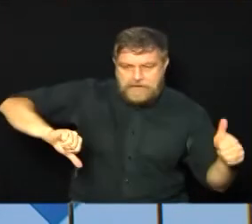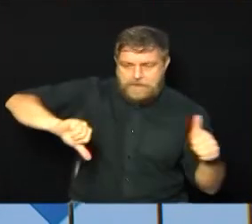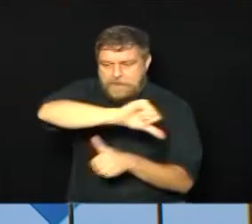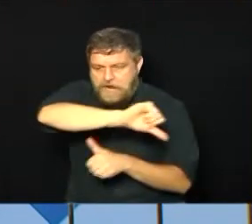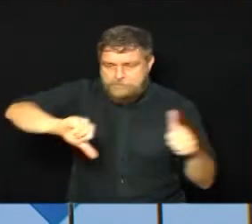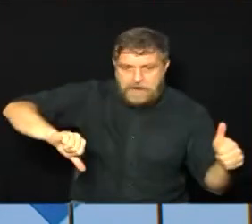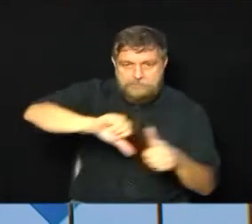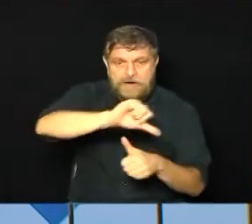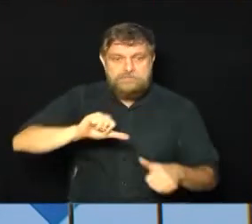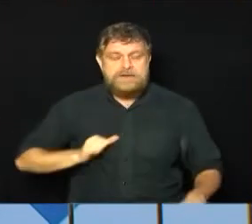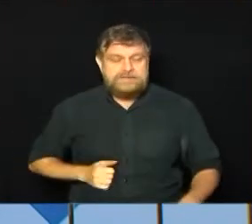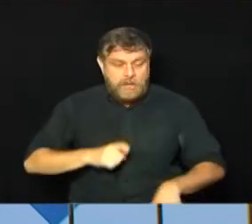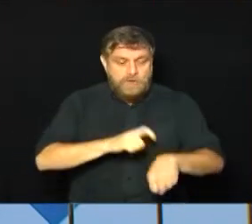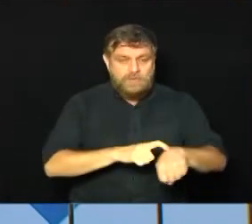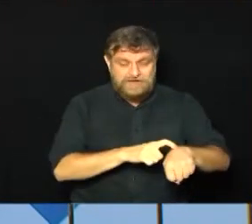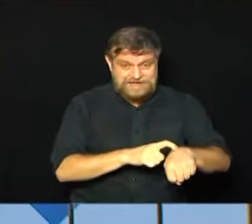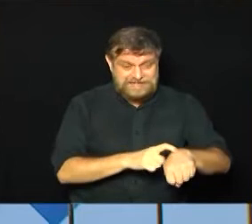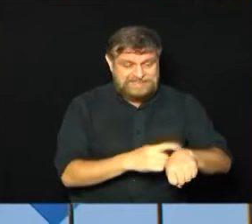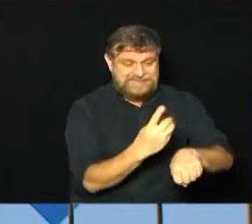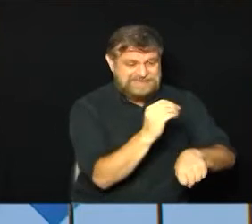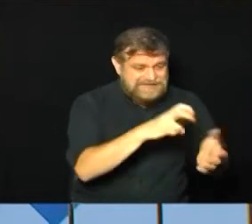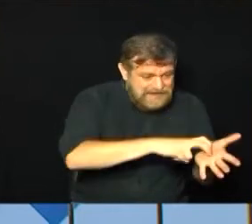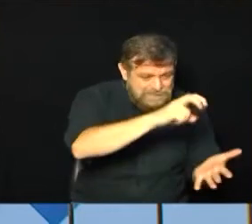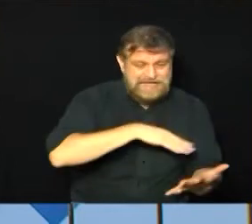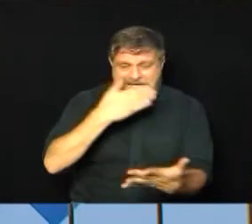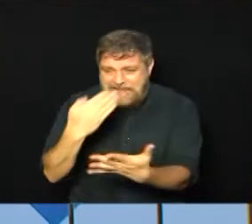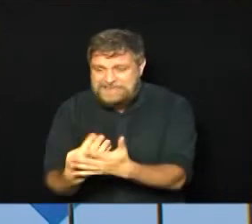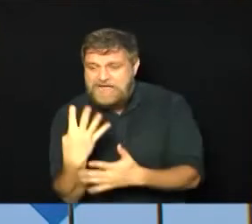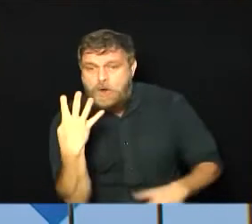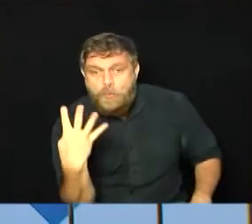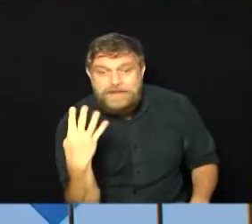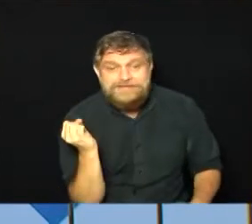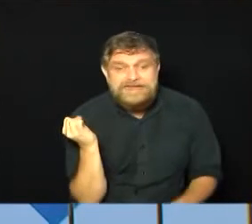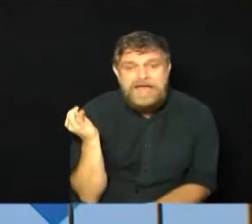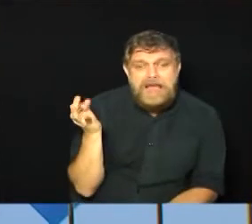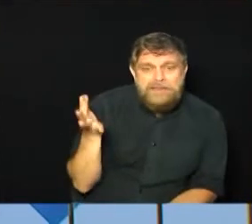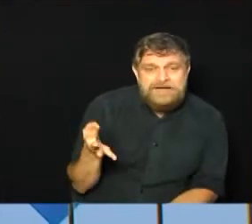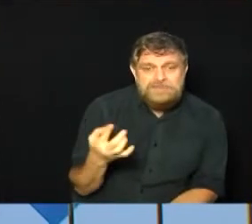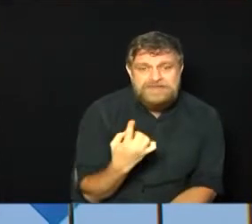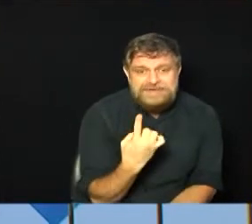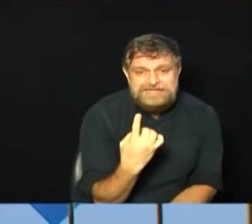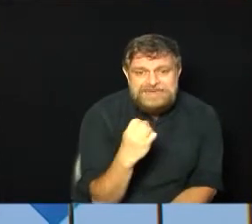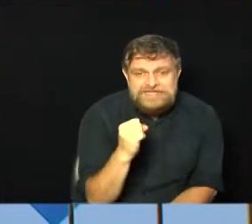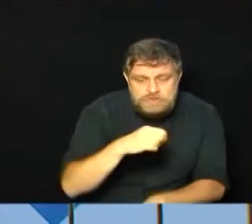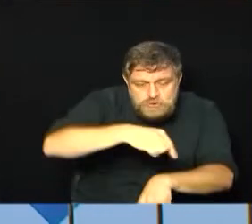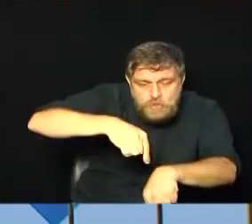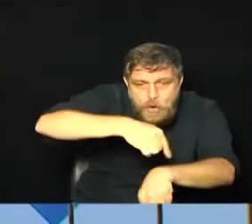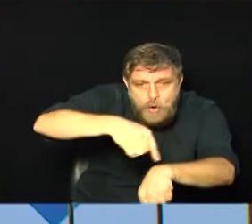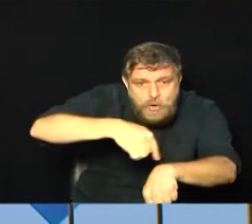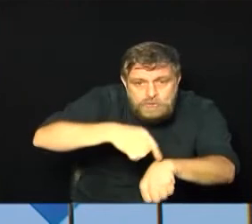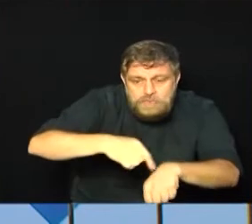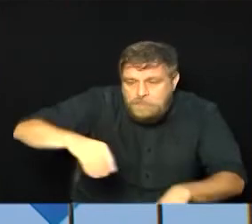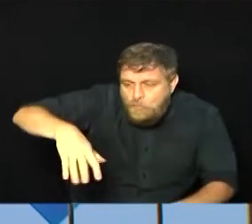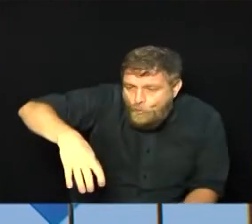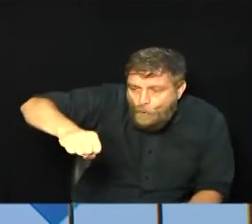Esse racionamento era das 4 horas, era das 10 da manhã até as 4 horas da madrugada, aí 18 horas sem água. Era muito